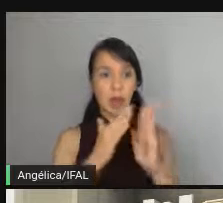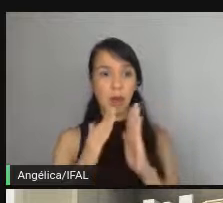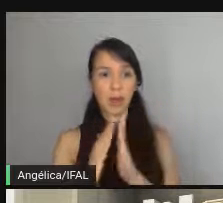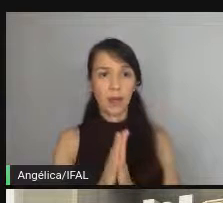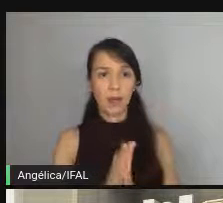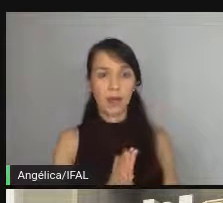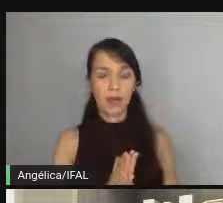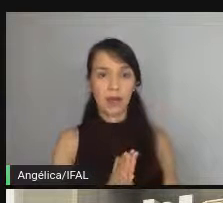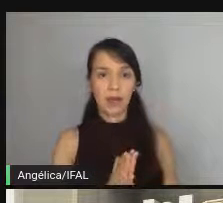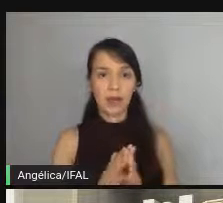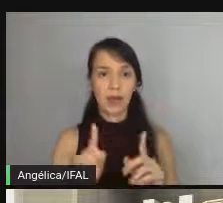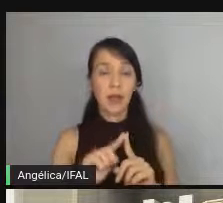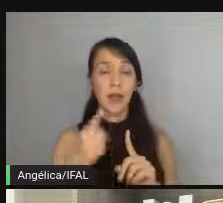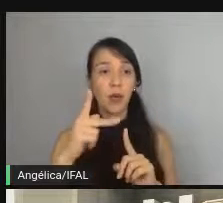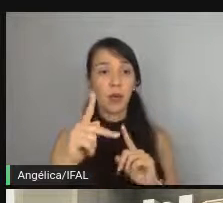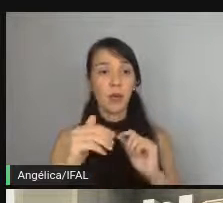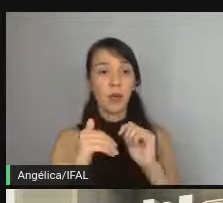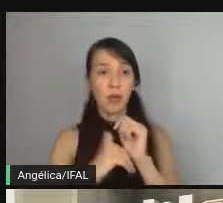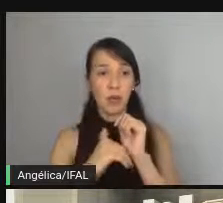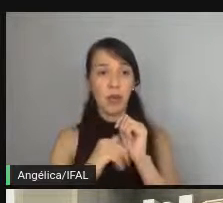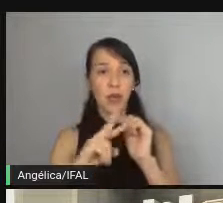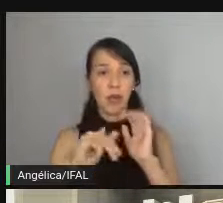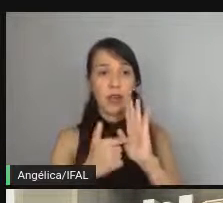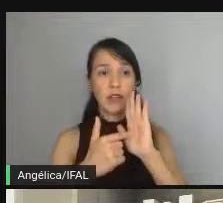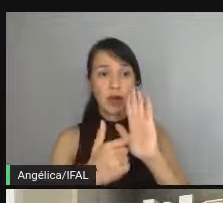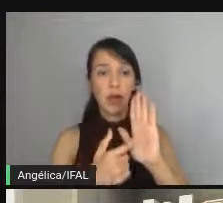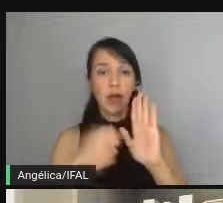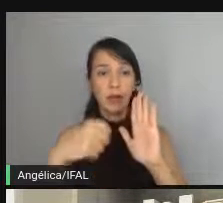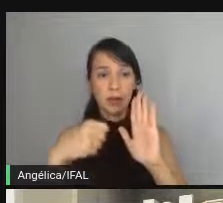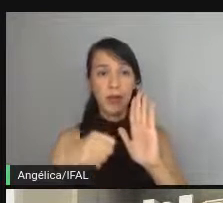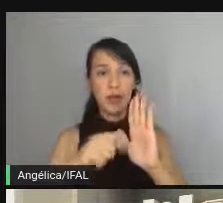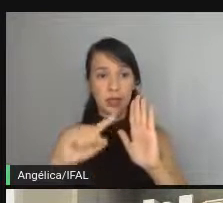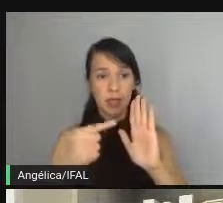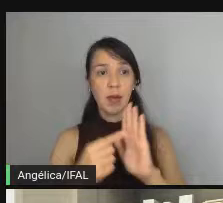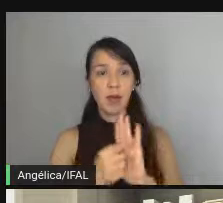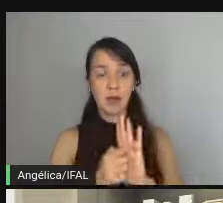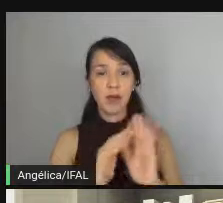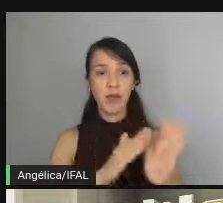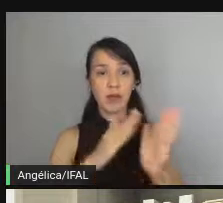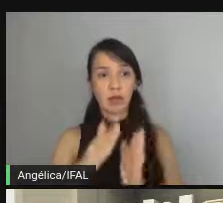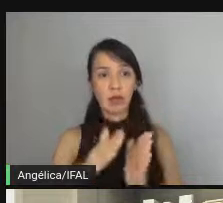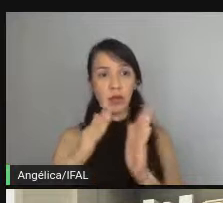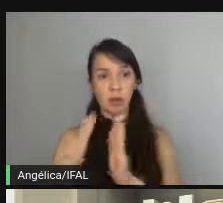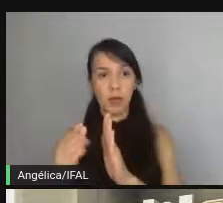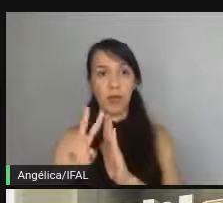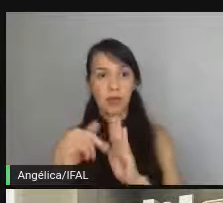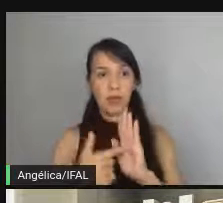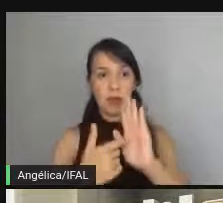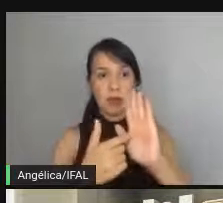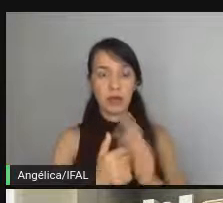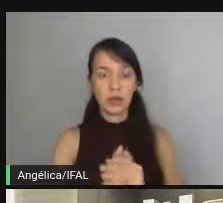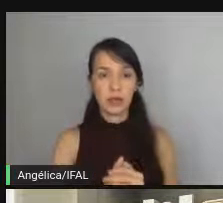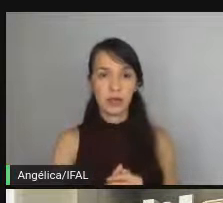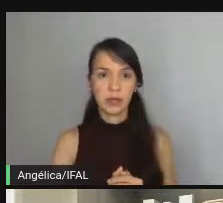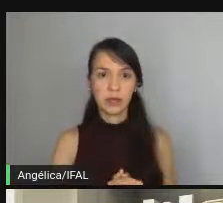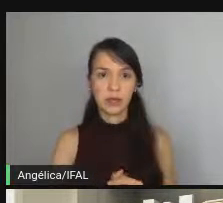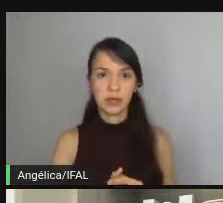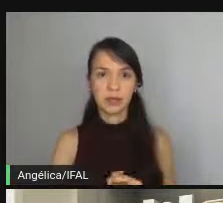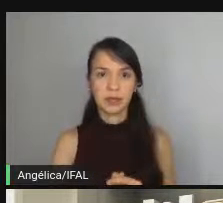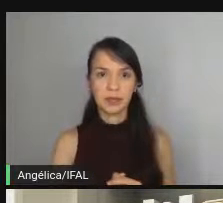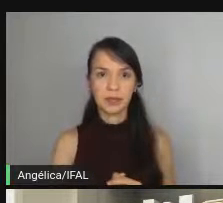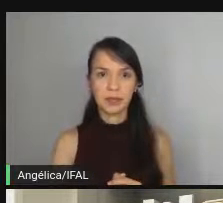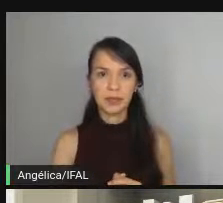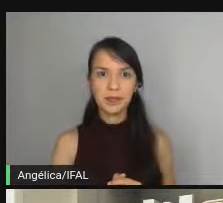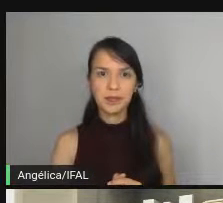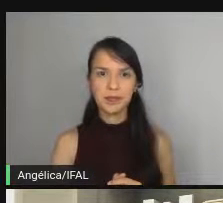próprio código ele vai te informar o que é que precisa depois qual é o próximo passo de certa forma beleza então